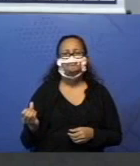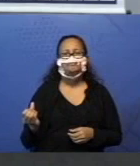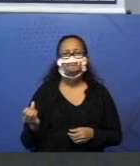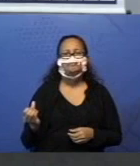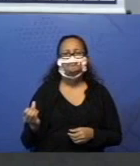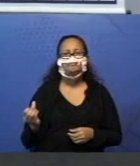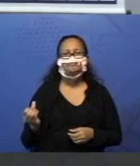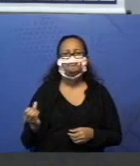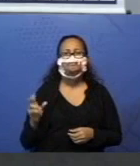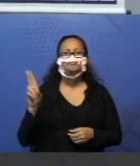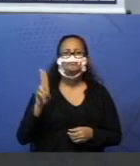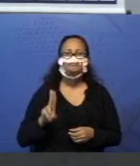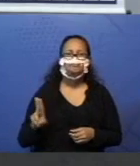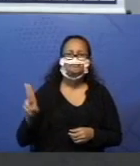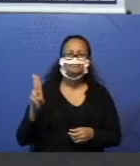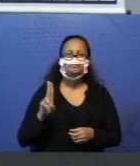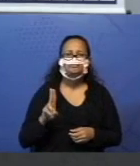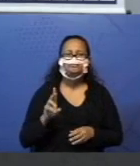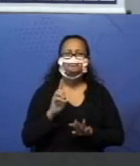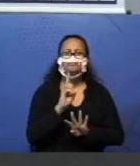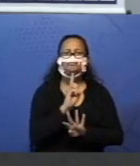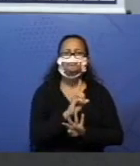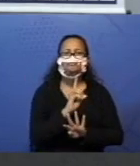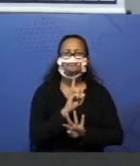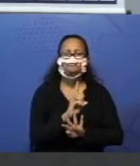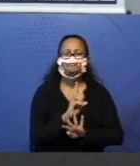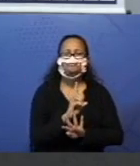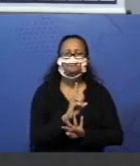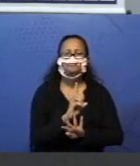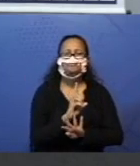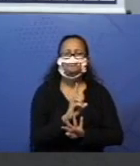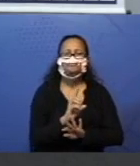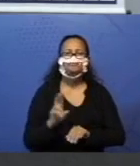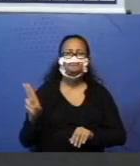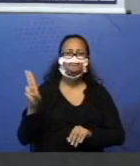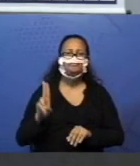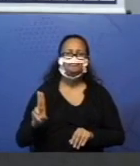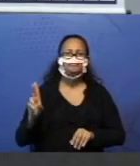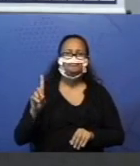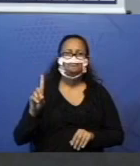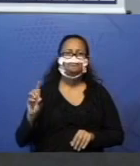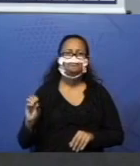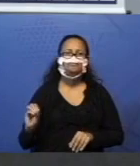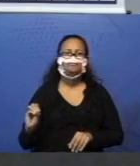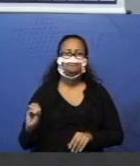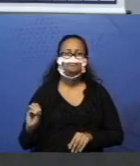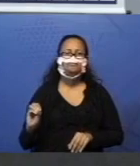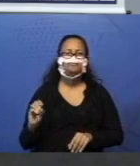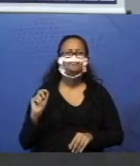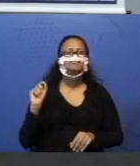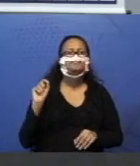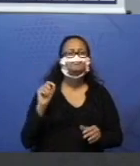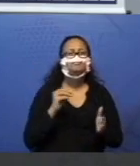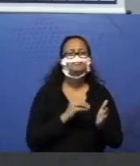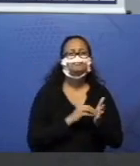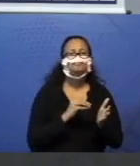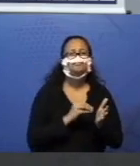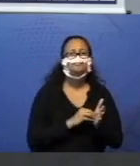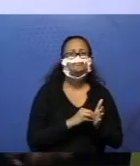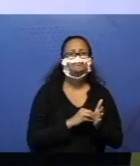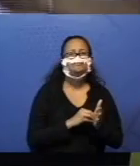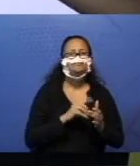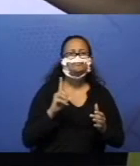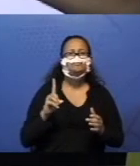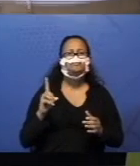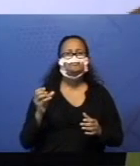Então, tem que usar uma dezena exata? Vamos usar o dez. E agora, quem falta? Dezesseis é